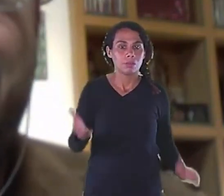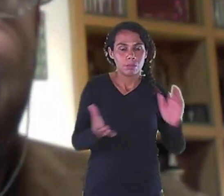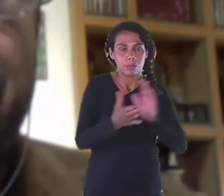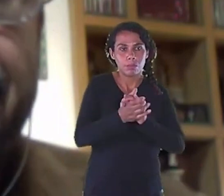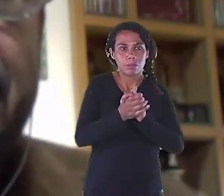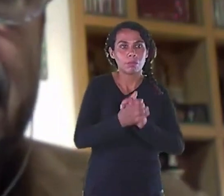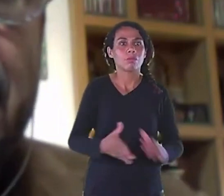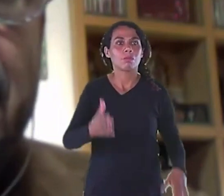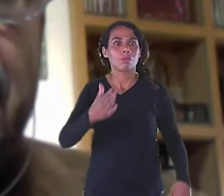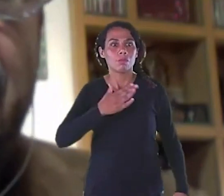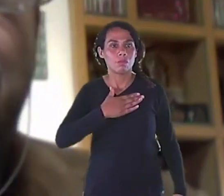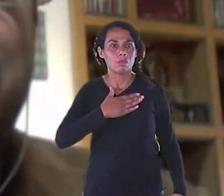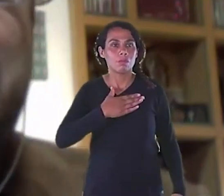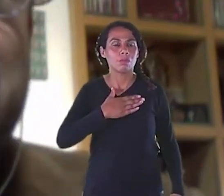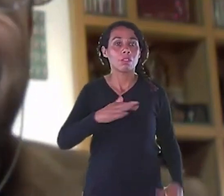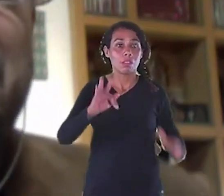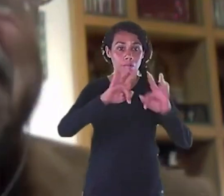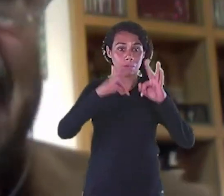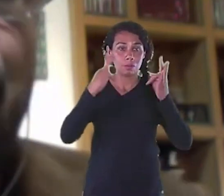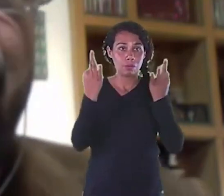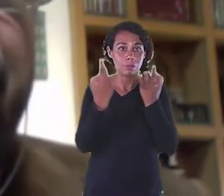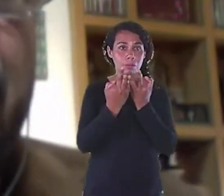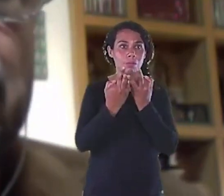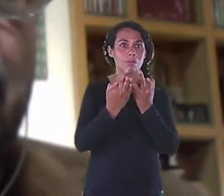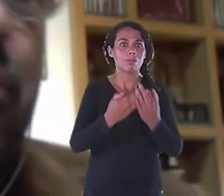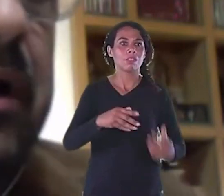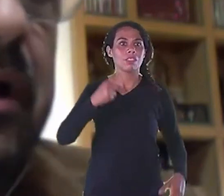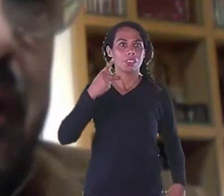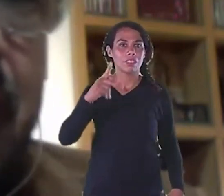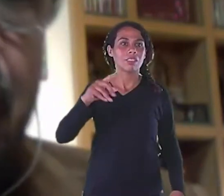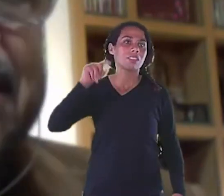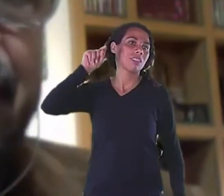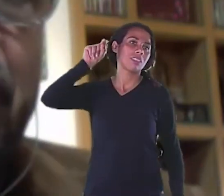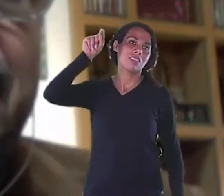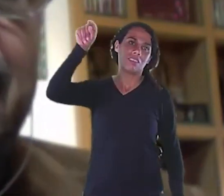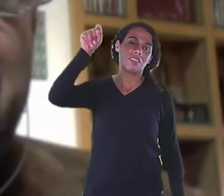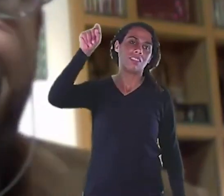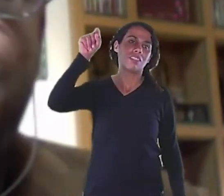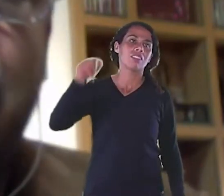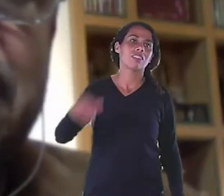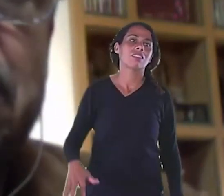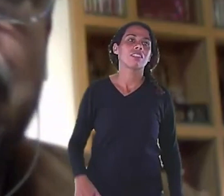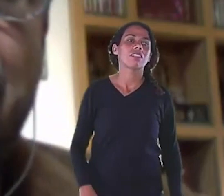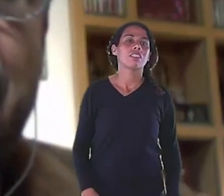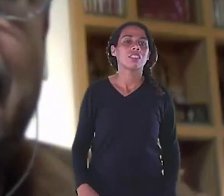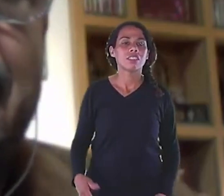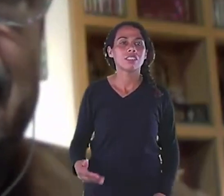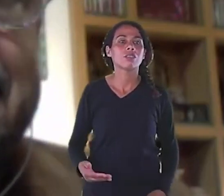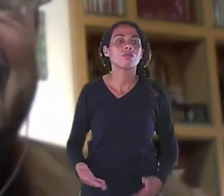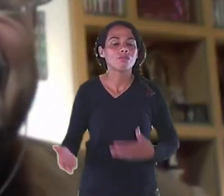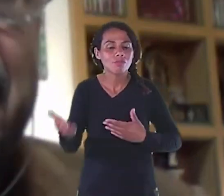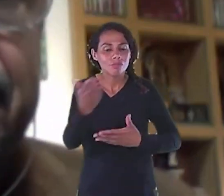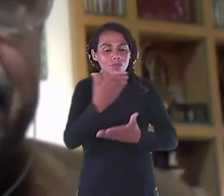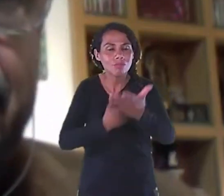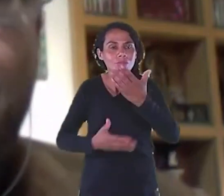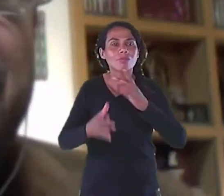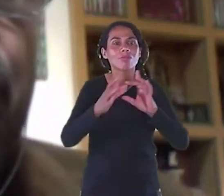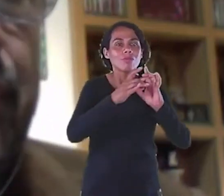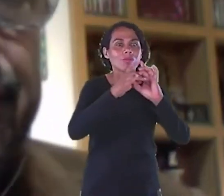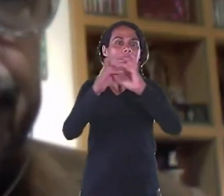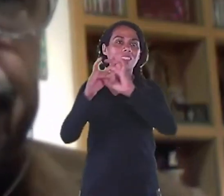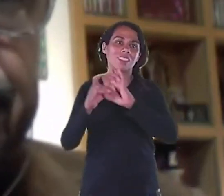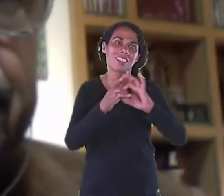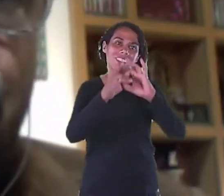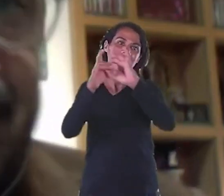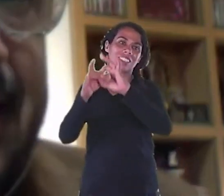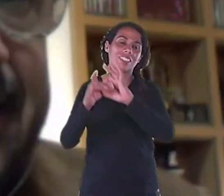Frigieri De Cremona E que nós temos Uma grande amizade E convivemos Com essa família E por causa disso Eu ganhei a cidadania O